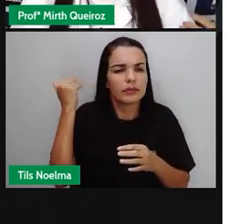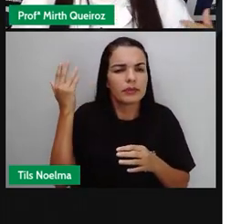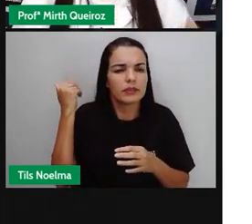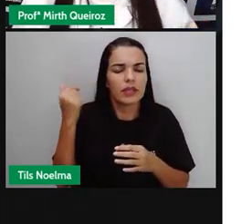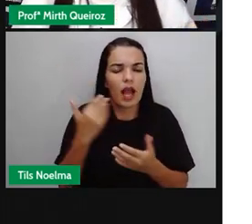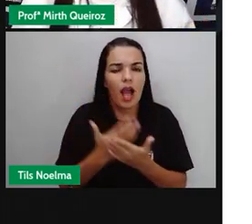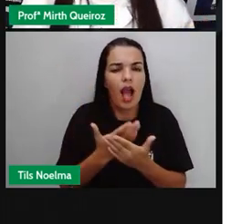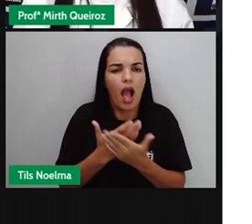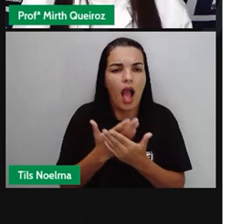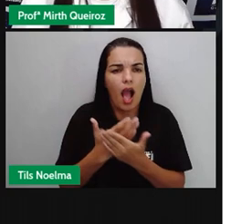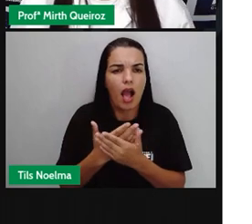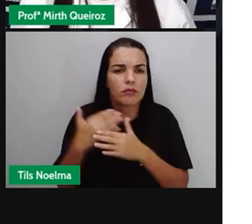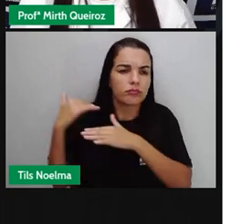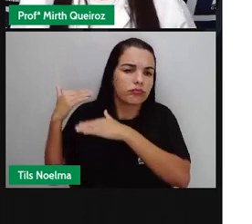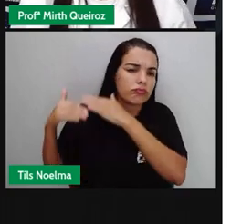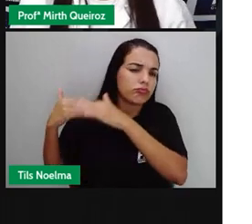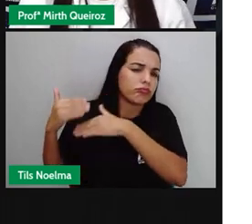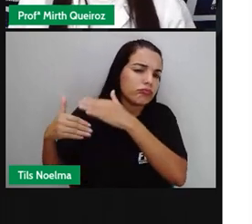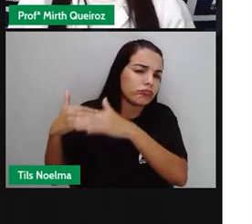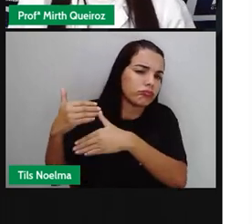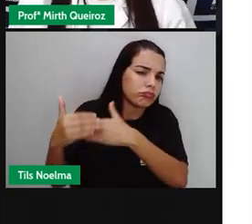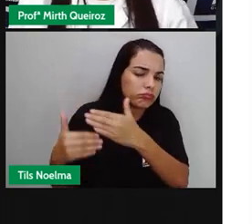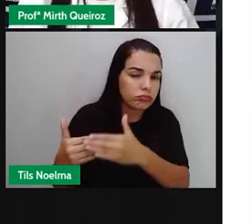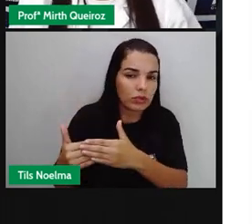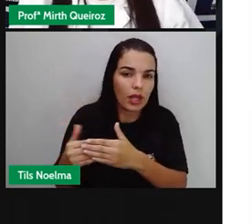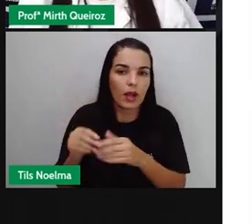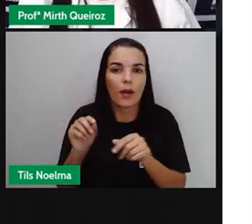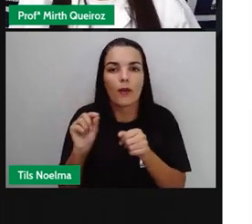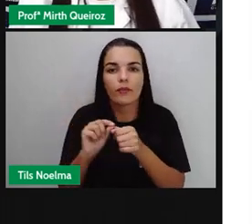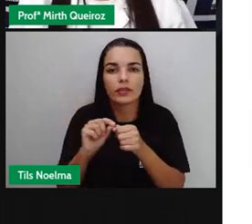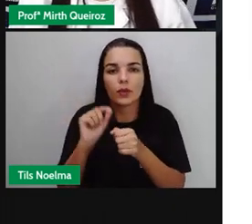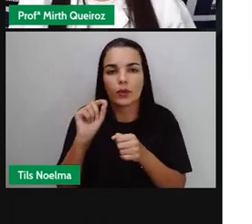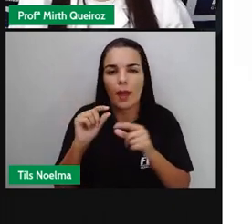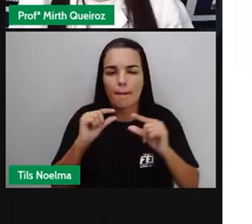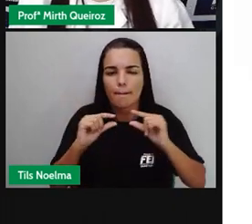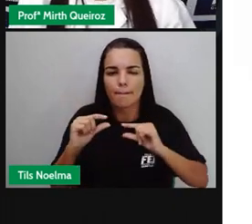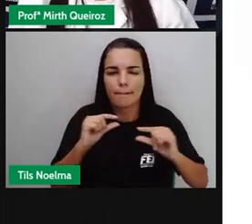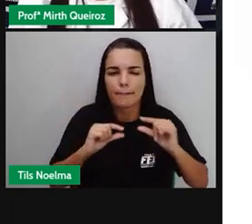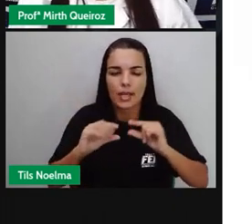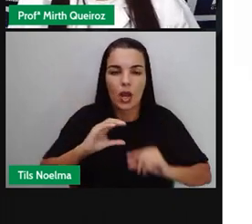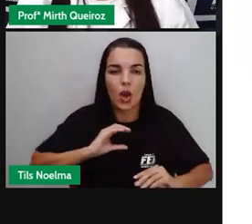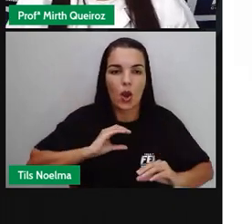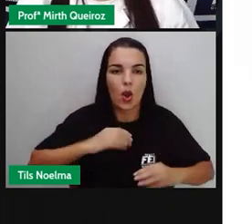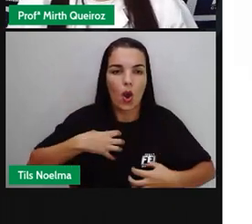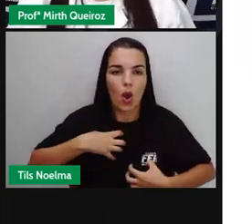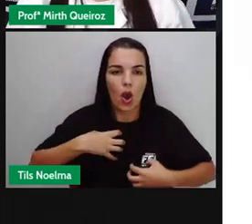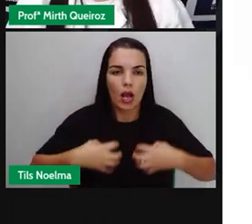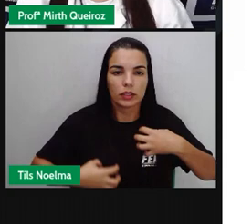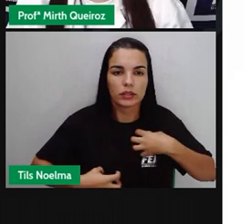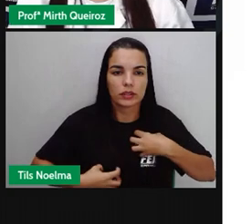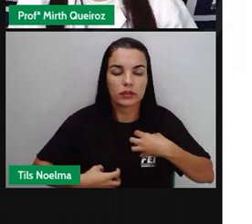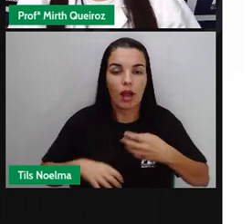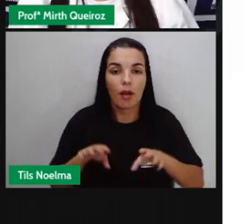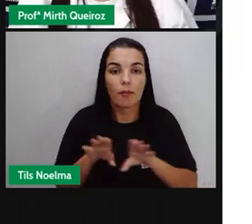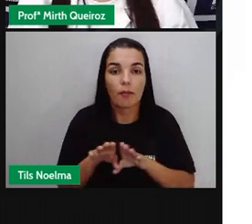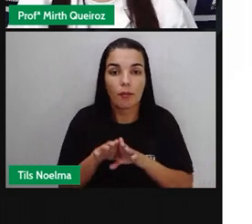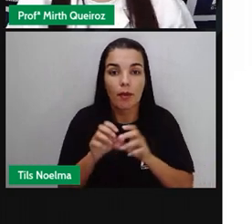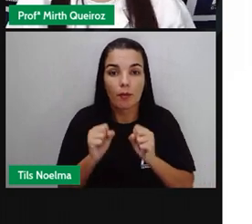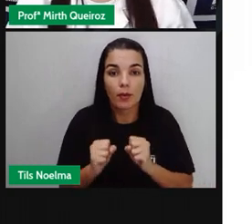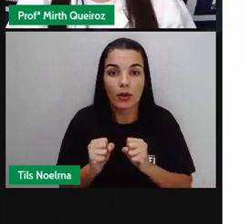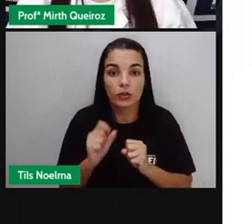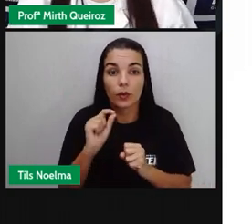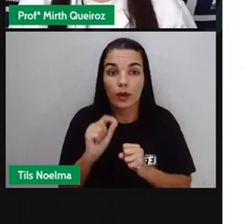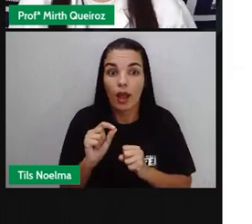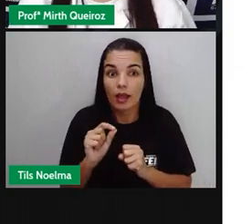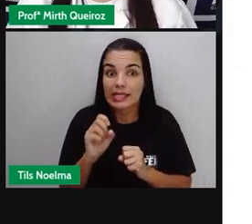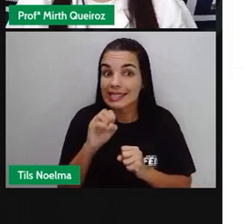começando, né? Introduzindo aí a falar sobre os micro-organismos. O uso de antibiótico, ele só deve